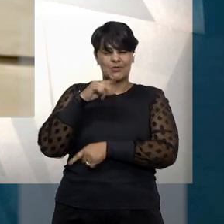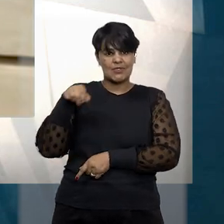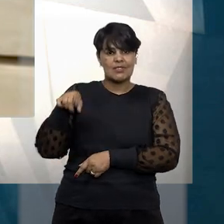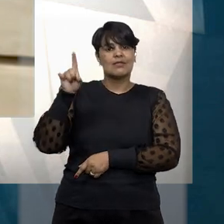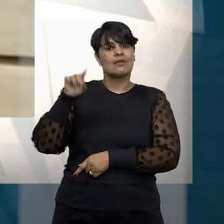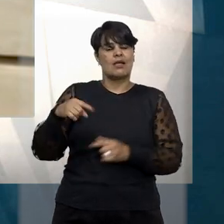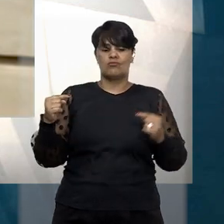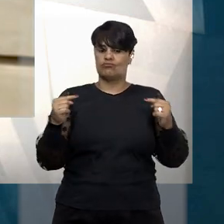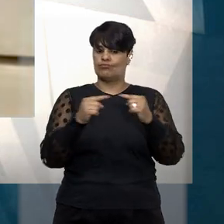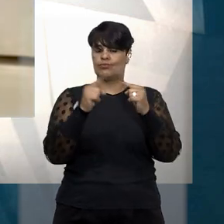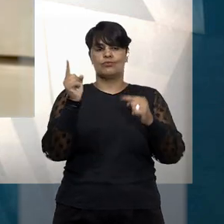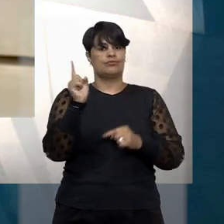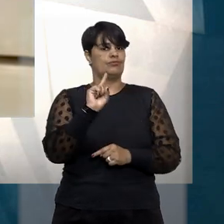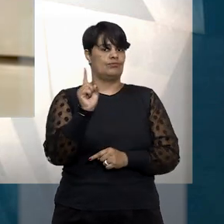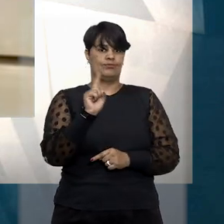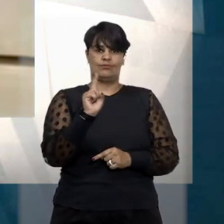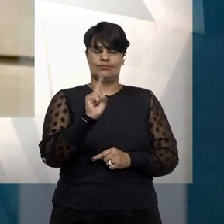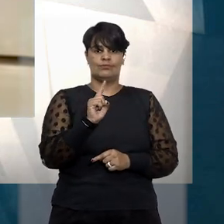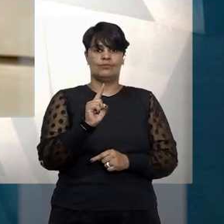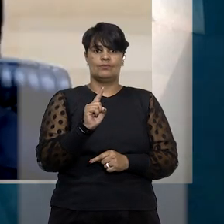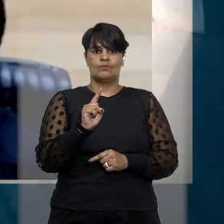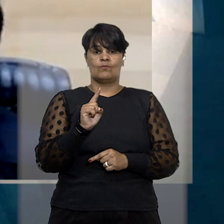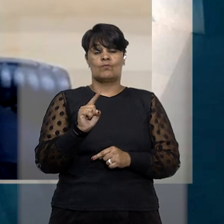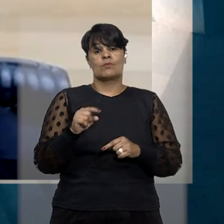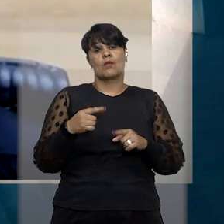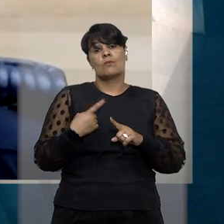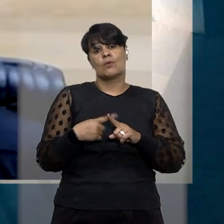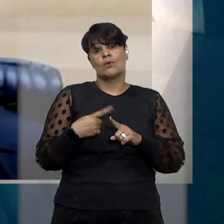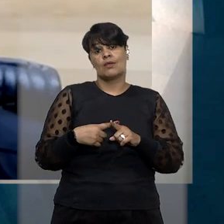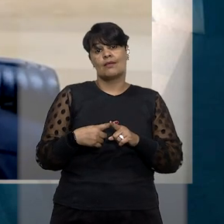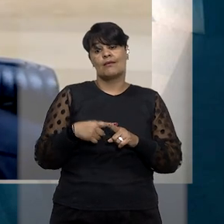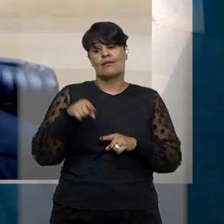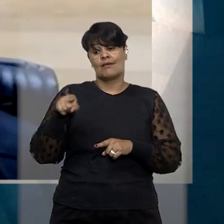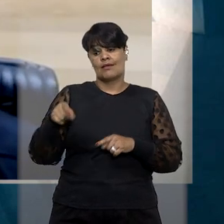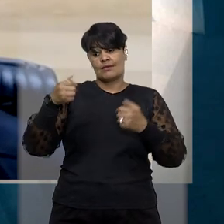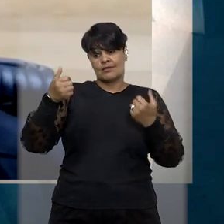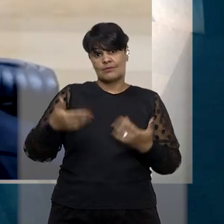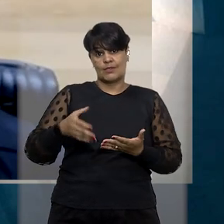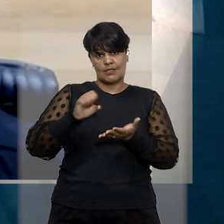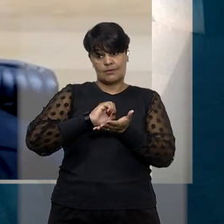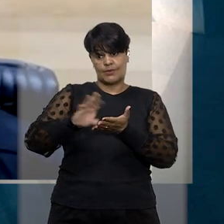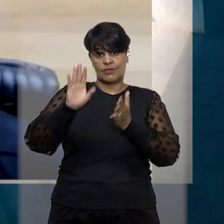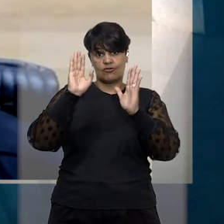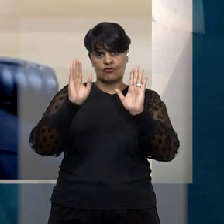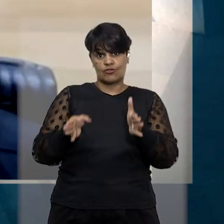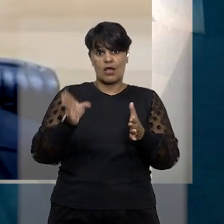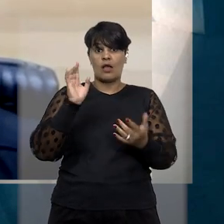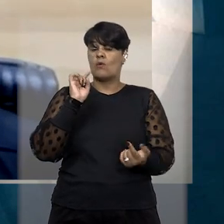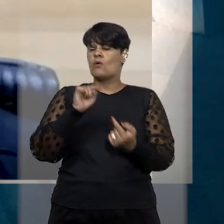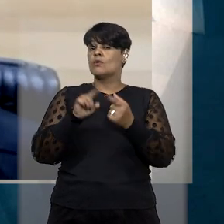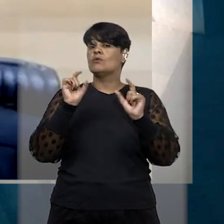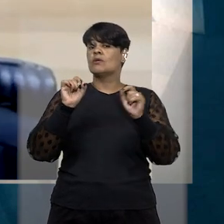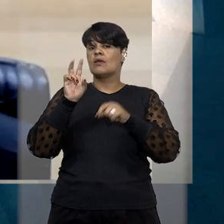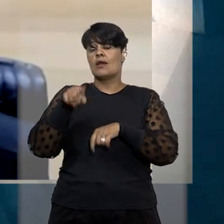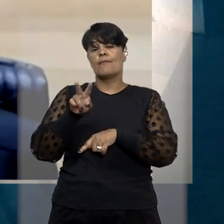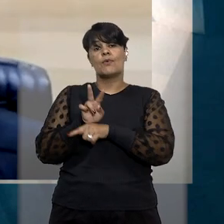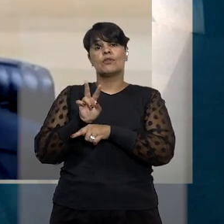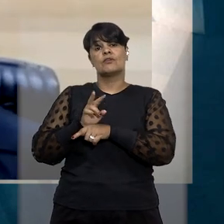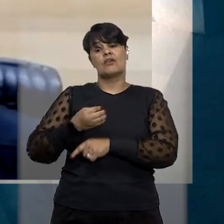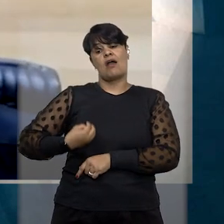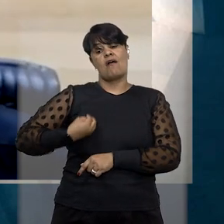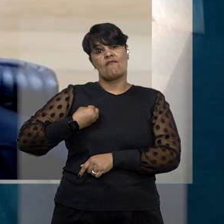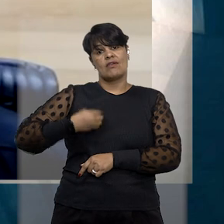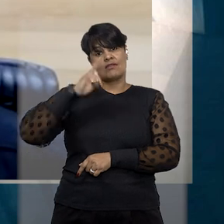coincide com o da tutela jurisdicional final, porque com a sua decretação se busca proteger a vida e a integridade